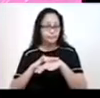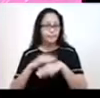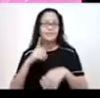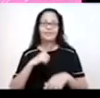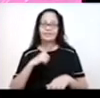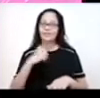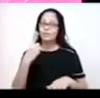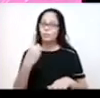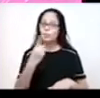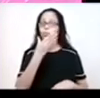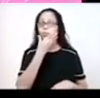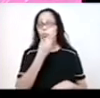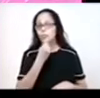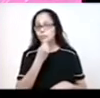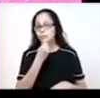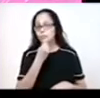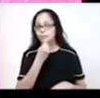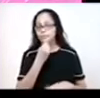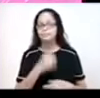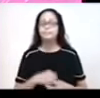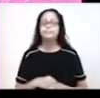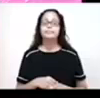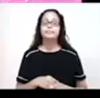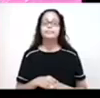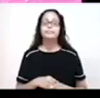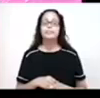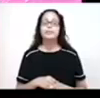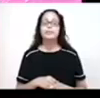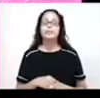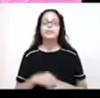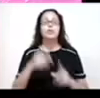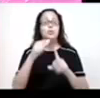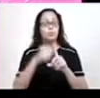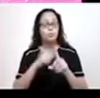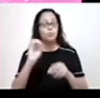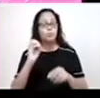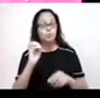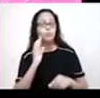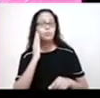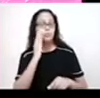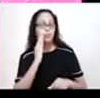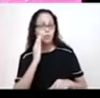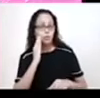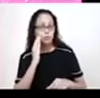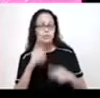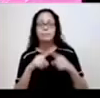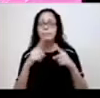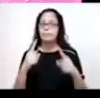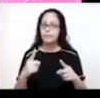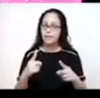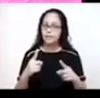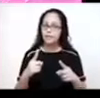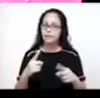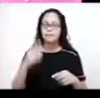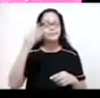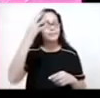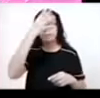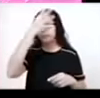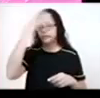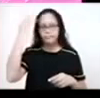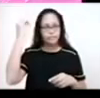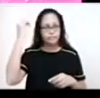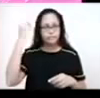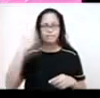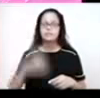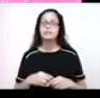masculino. Então, a gente fala em outubro rosa, a gente fala em câncer de mama, mas a gente não pode esquecer que o câncer de mama também